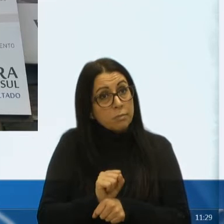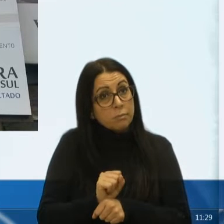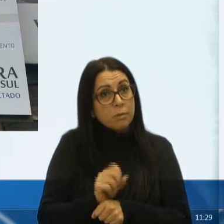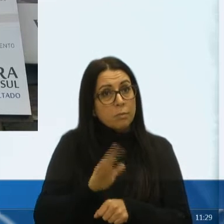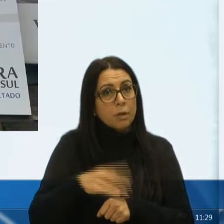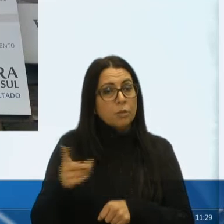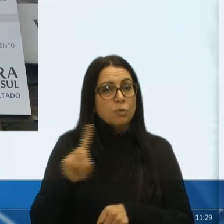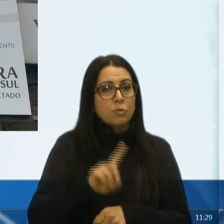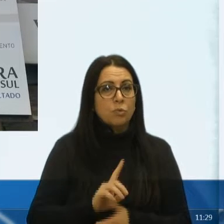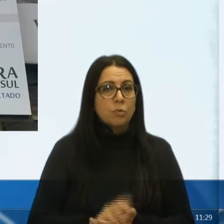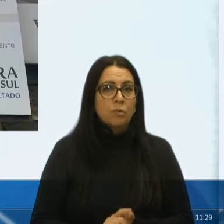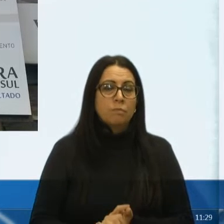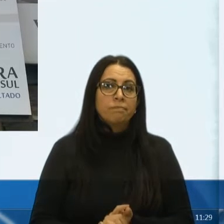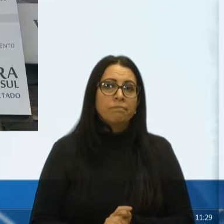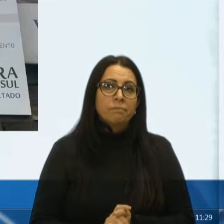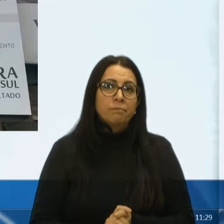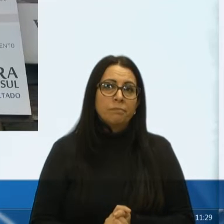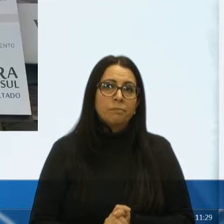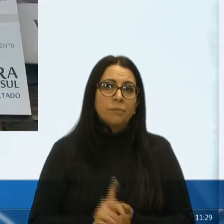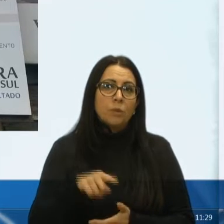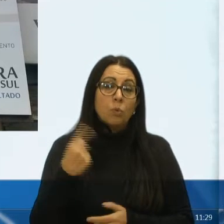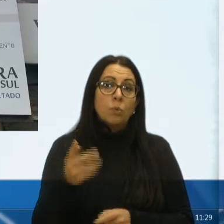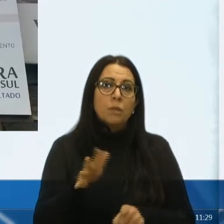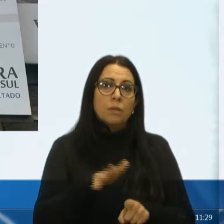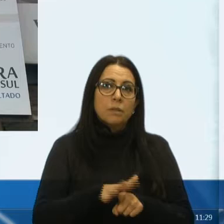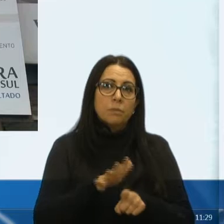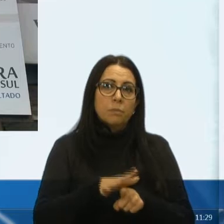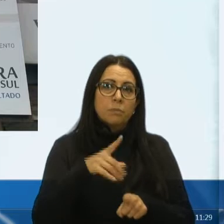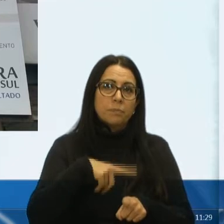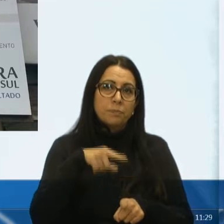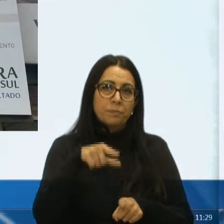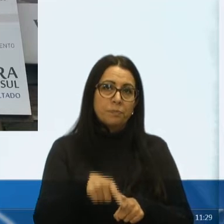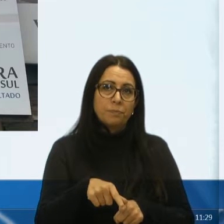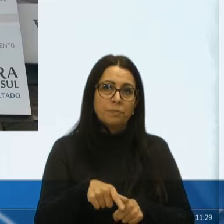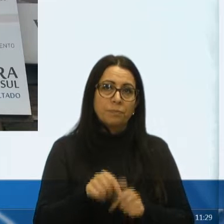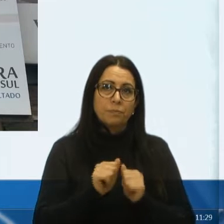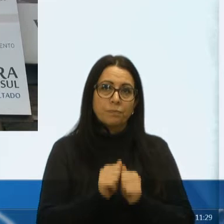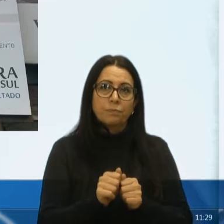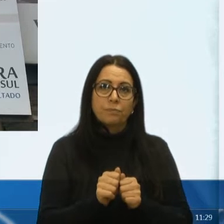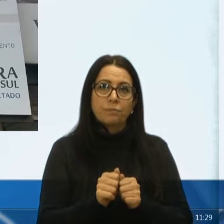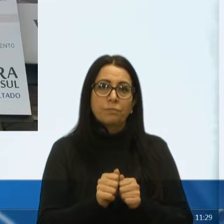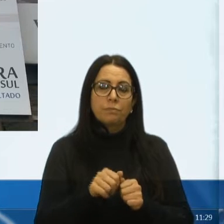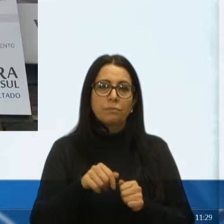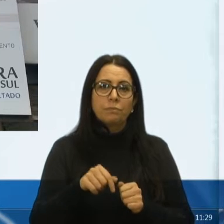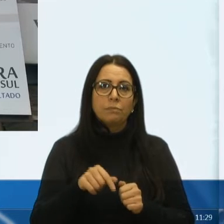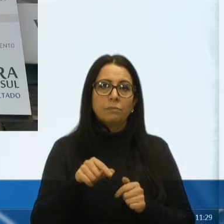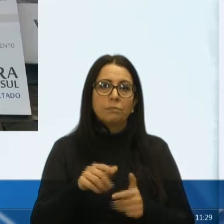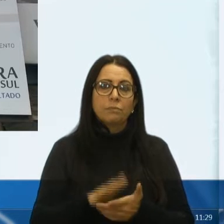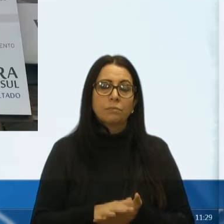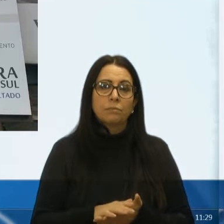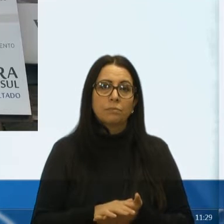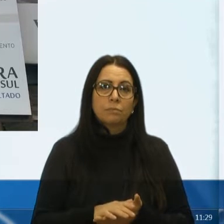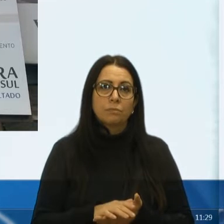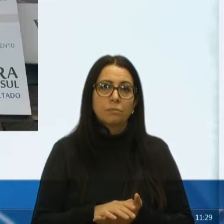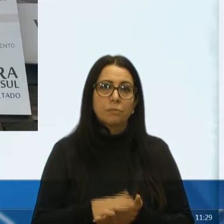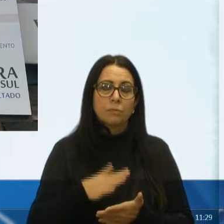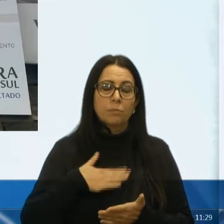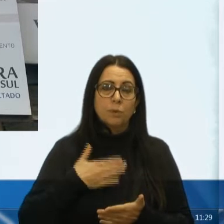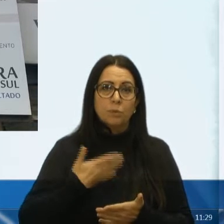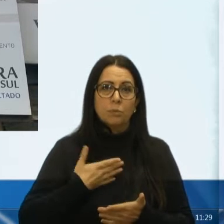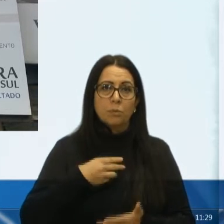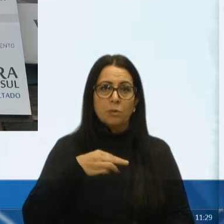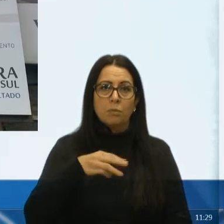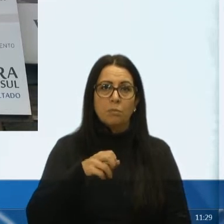uns dias. A outra demanda que eu tenho aqui então, veio através, chegou no meu gabinete, através do meu amigo